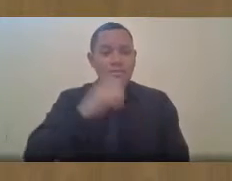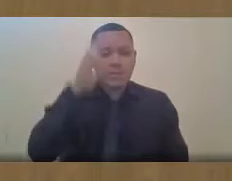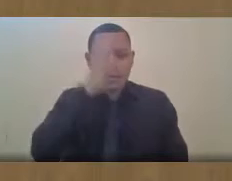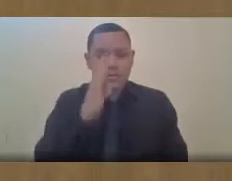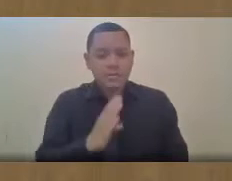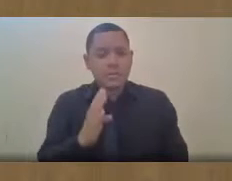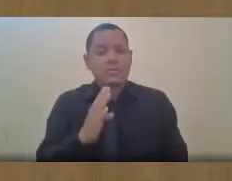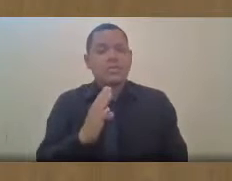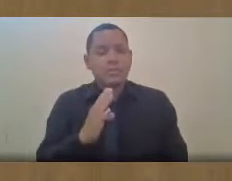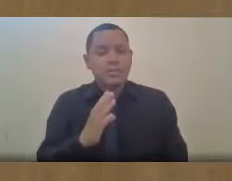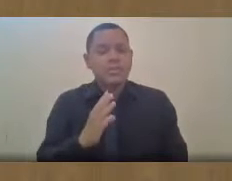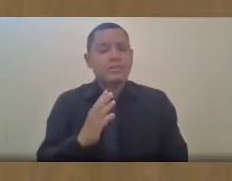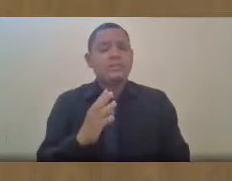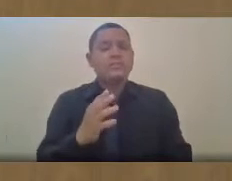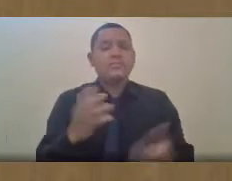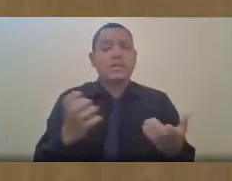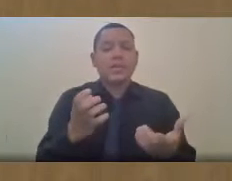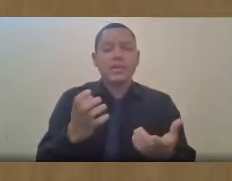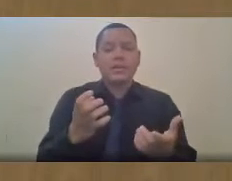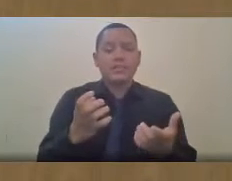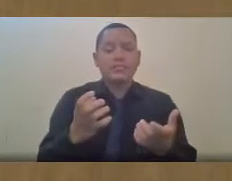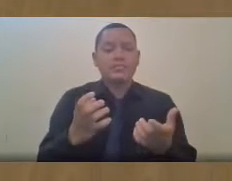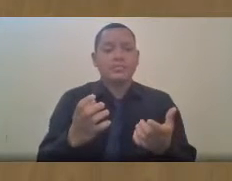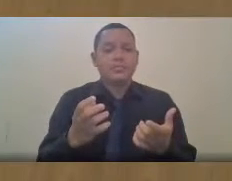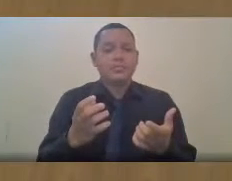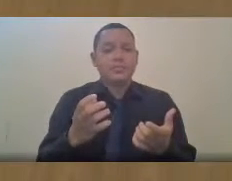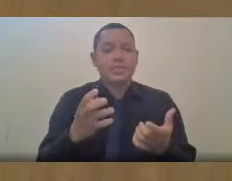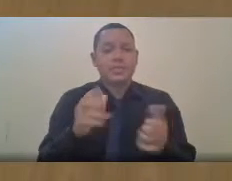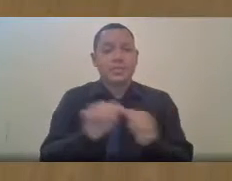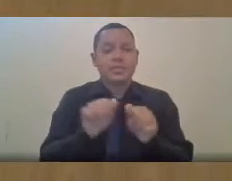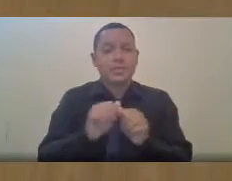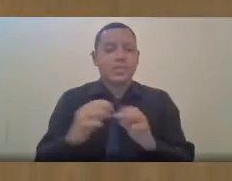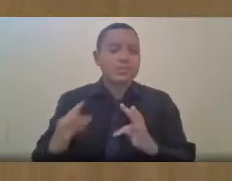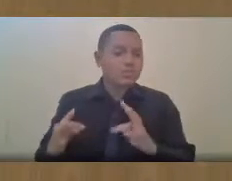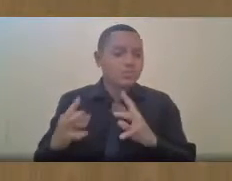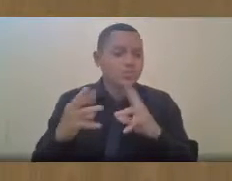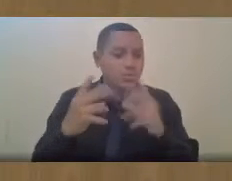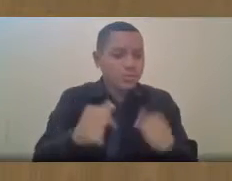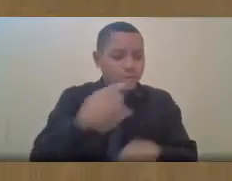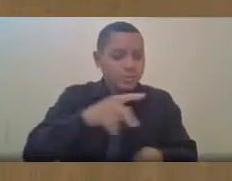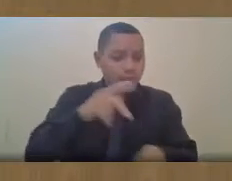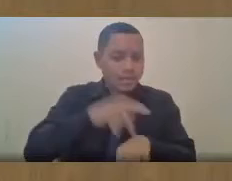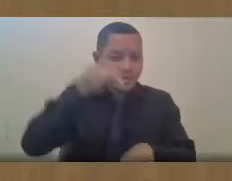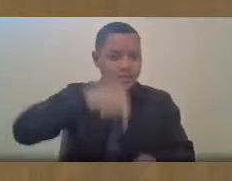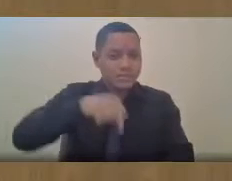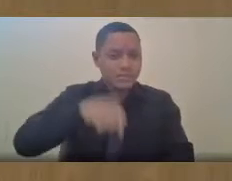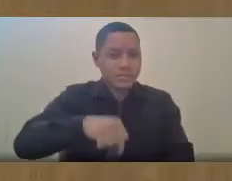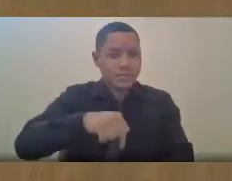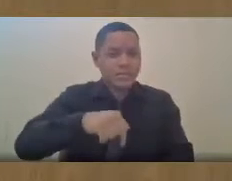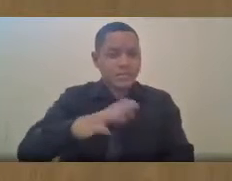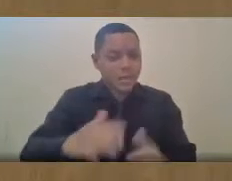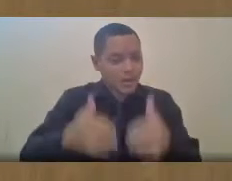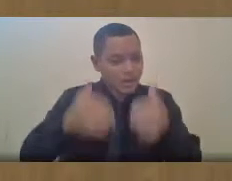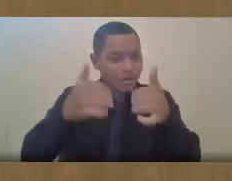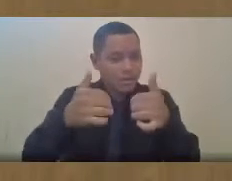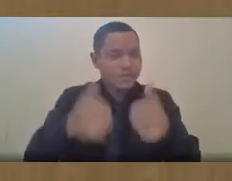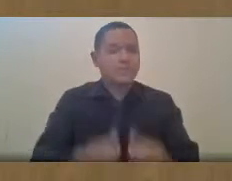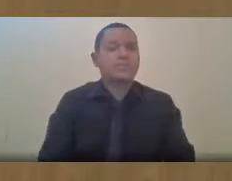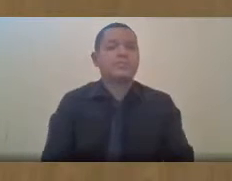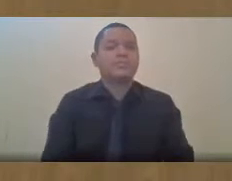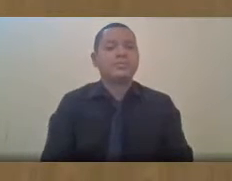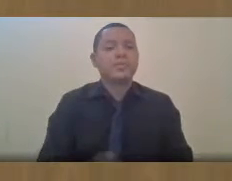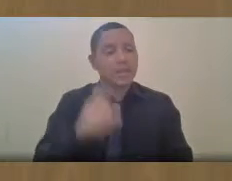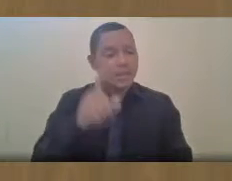daqueles que se dizem que faz de tudo para ver esse país melhor. Esse é o discurso